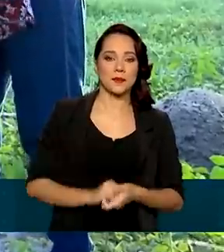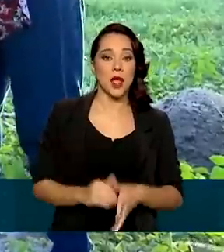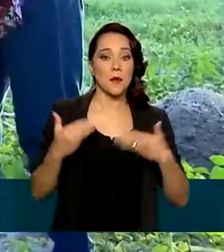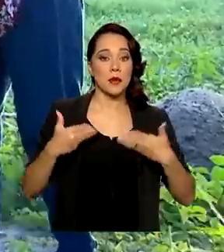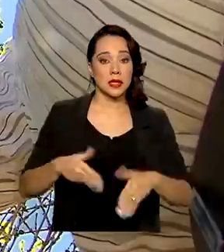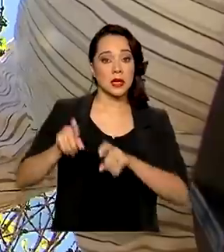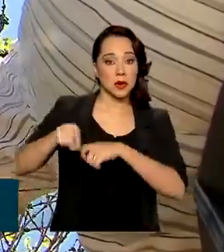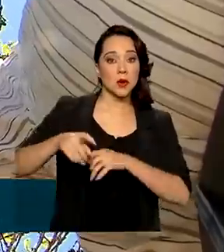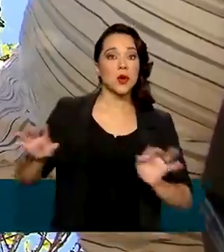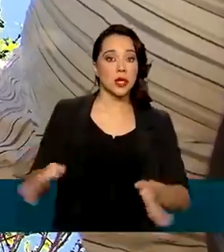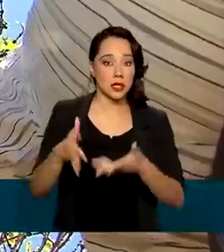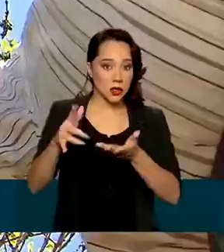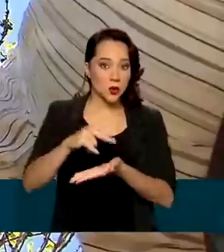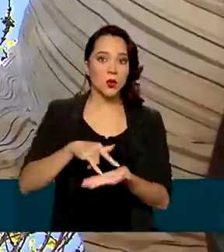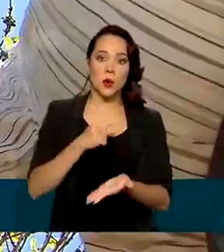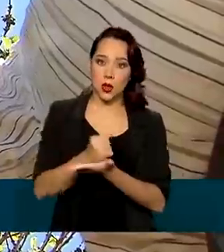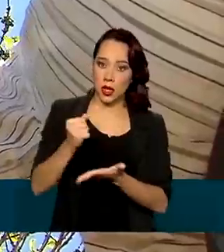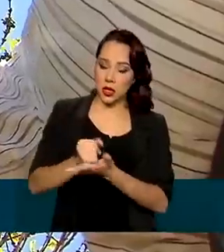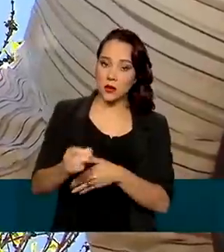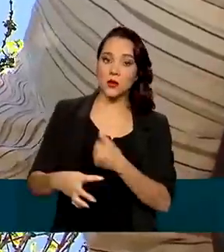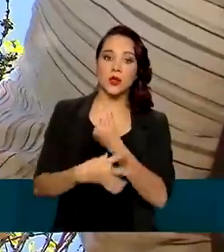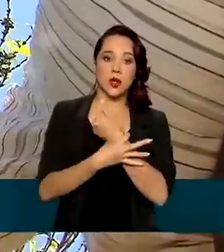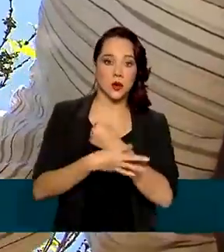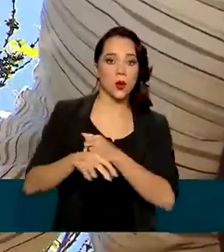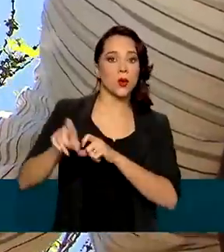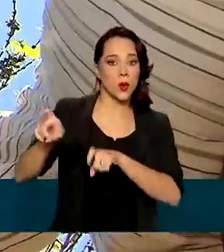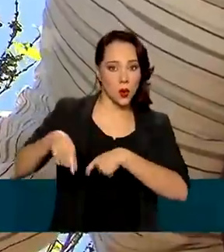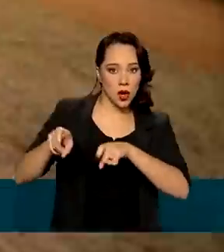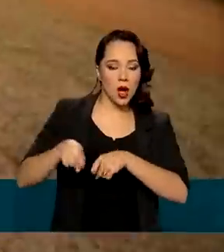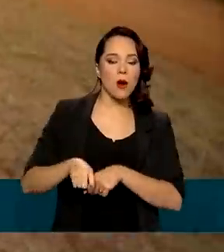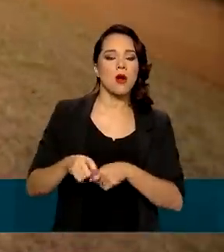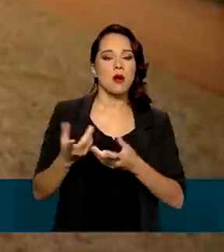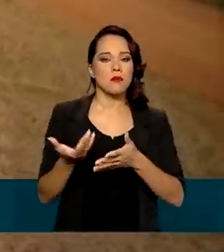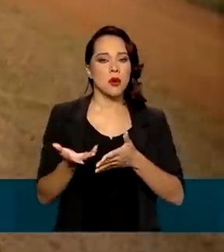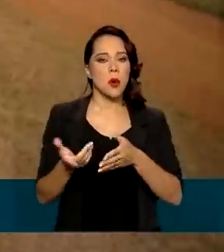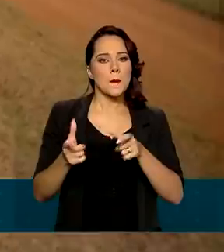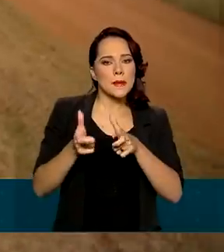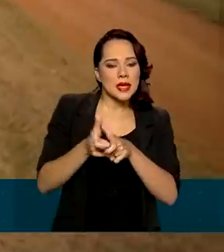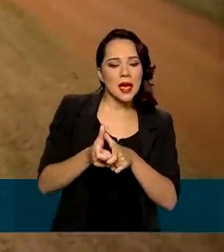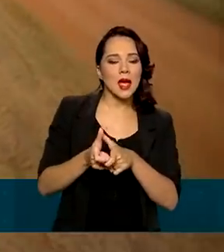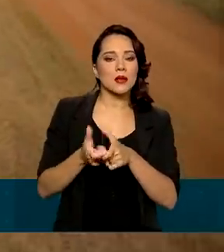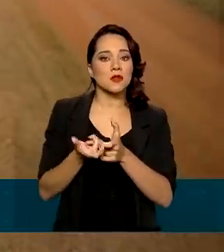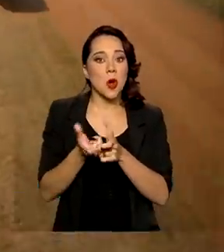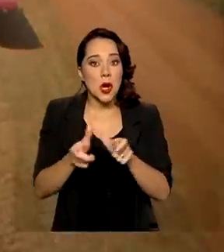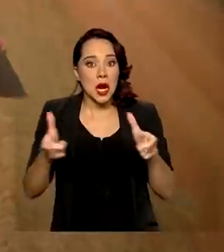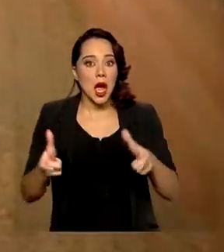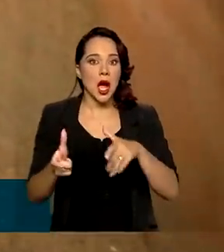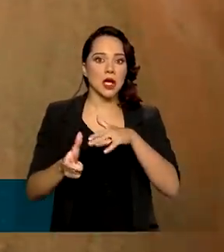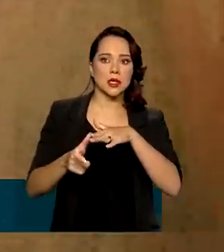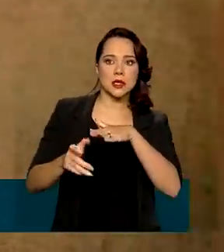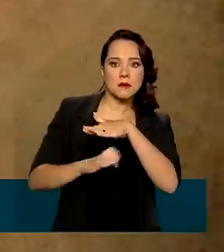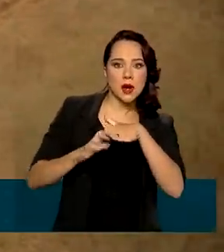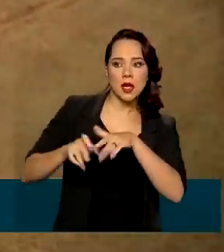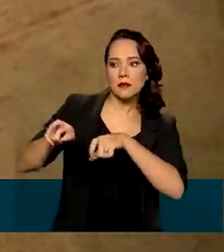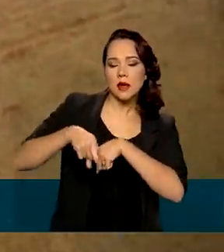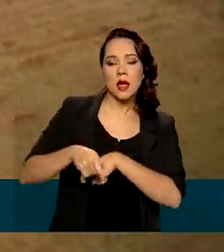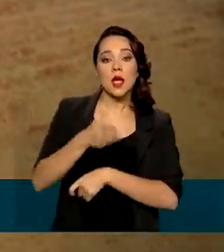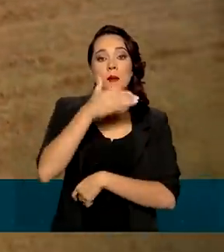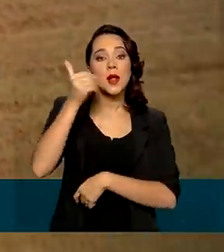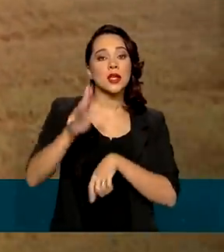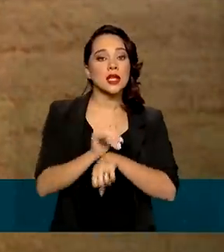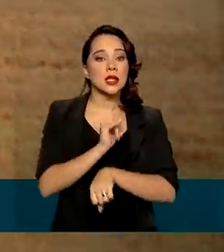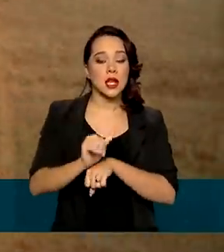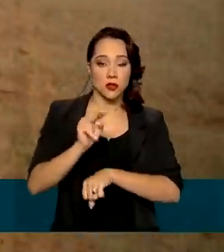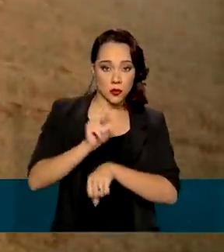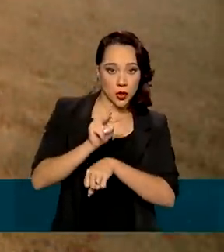incentiva a contratação do seguro rural por pequenos e grandes produtores por entender que é a melhor ferramenta